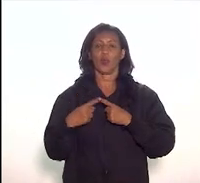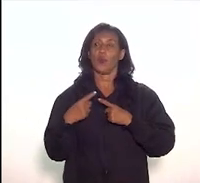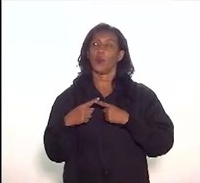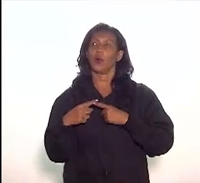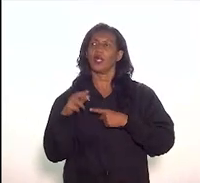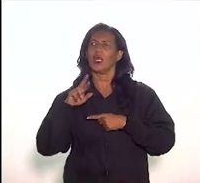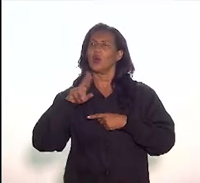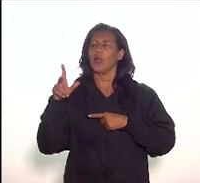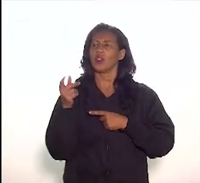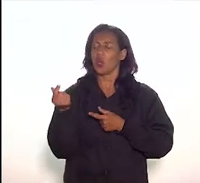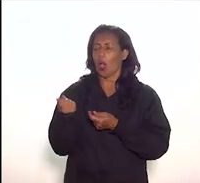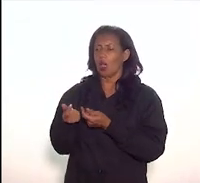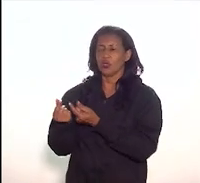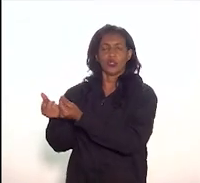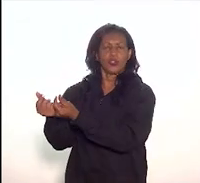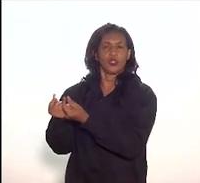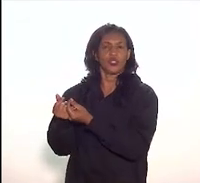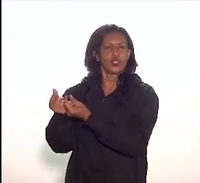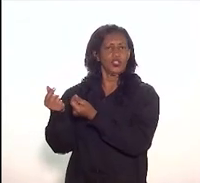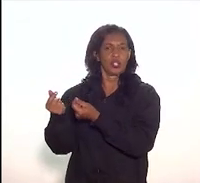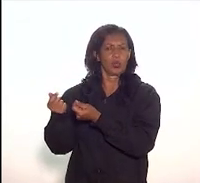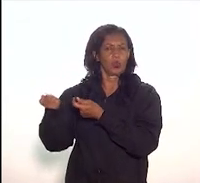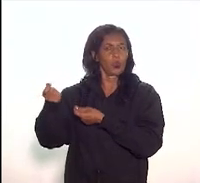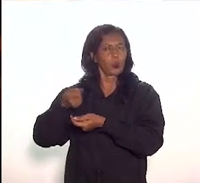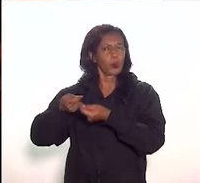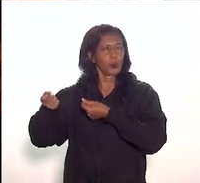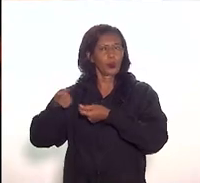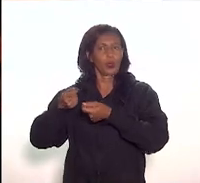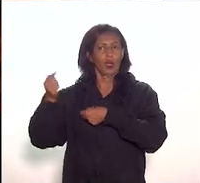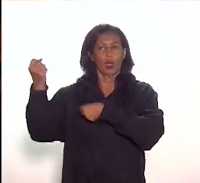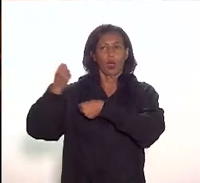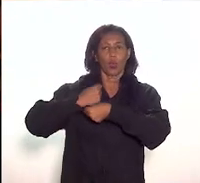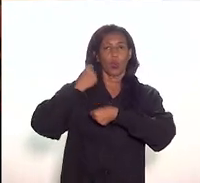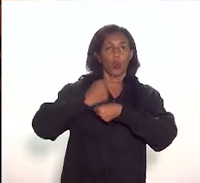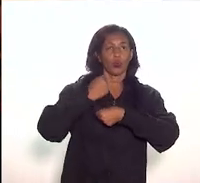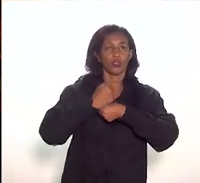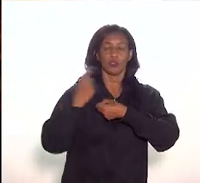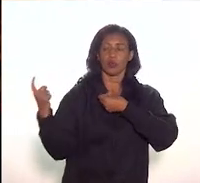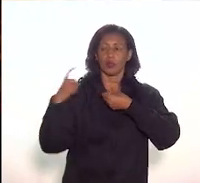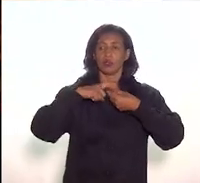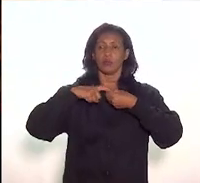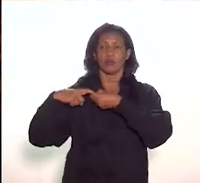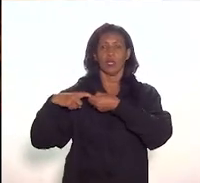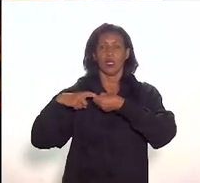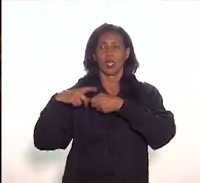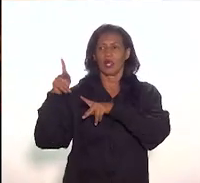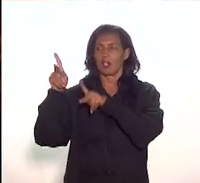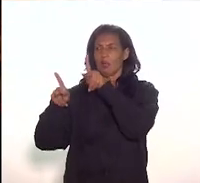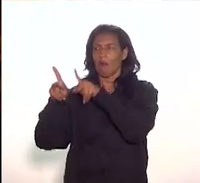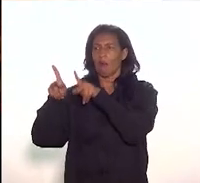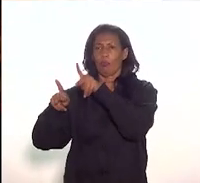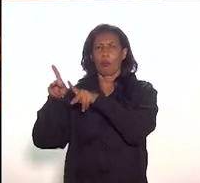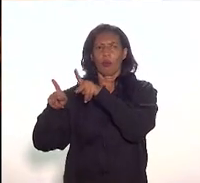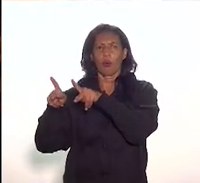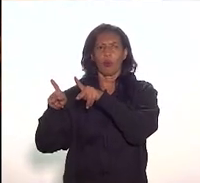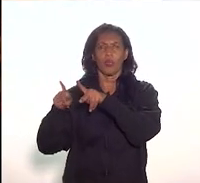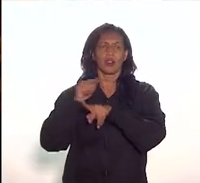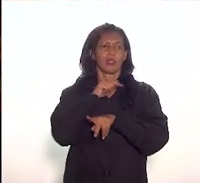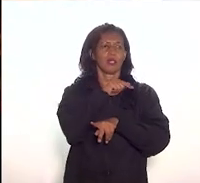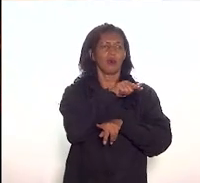questão só econômica ela se dá fundamentalmente na construção de vínculos entre a população e esses